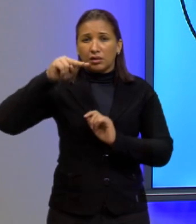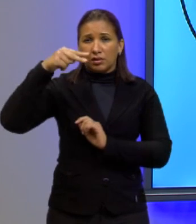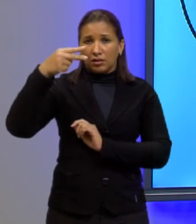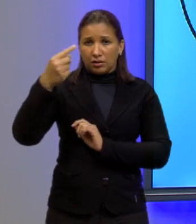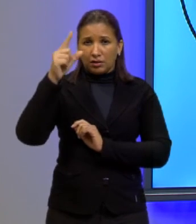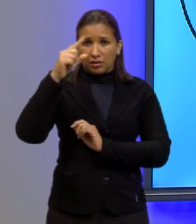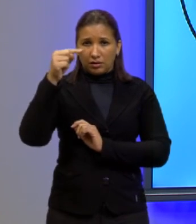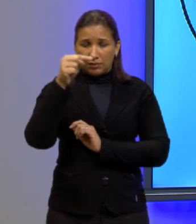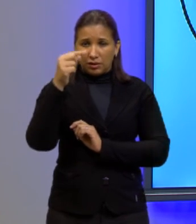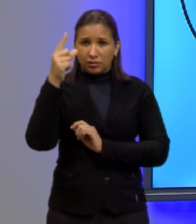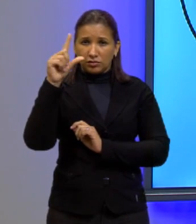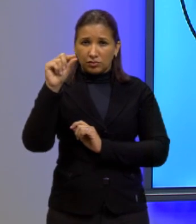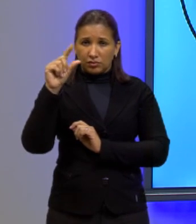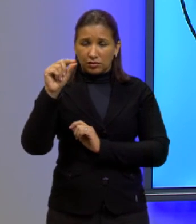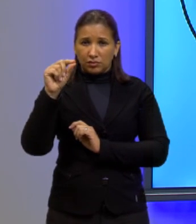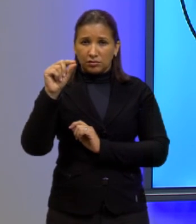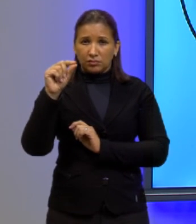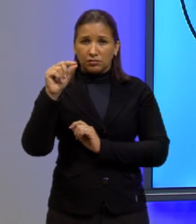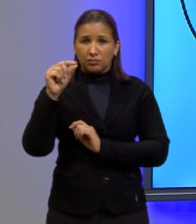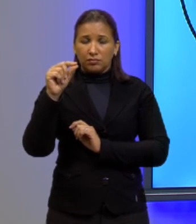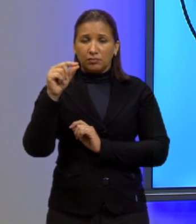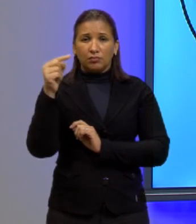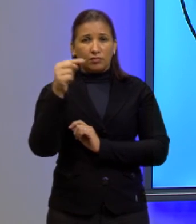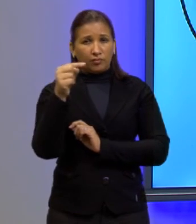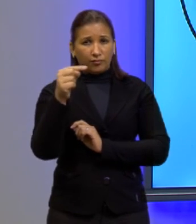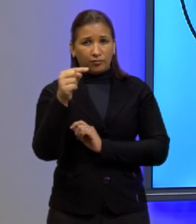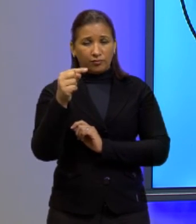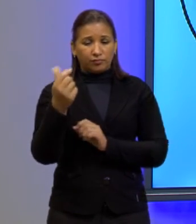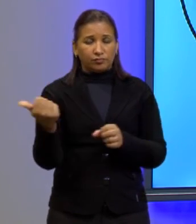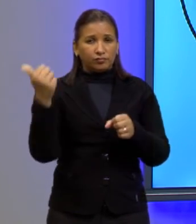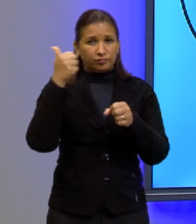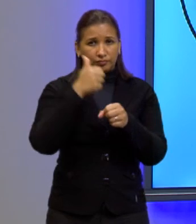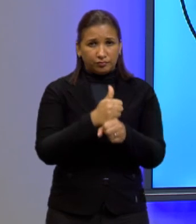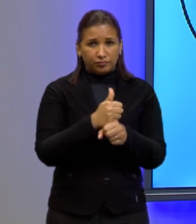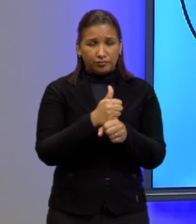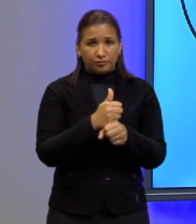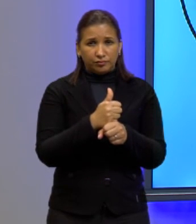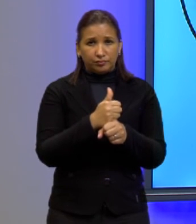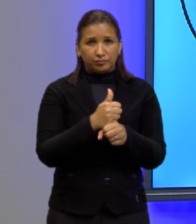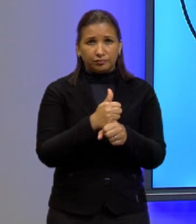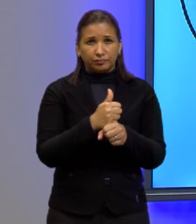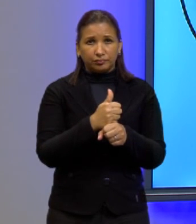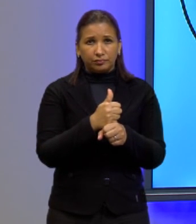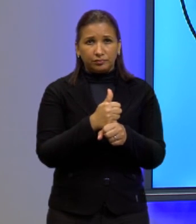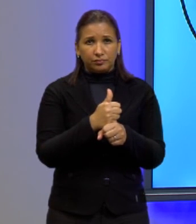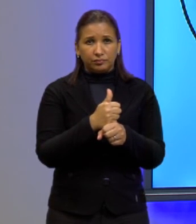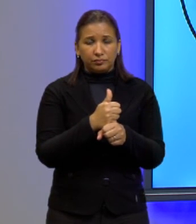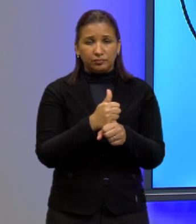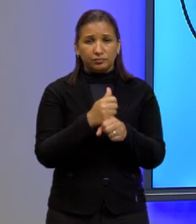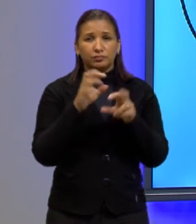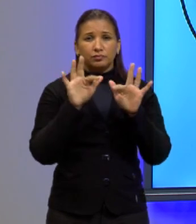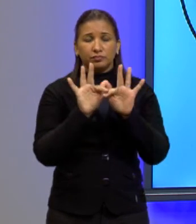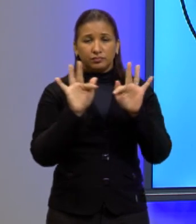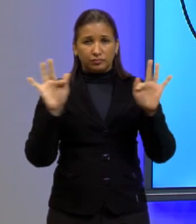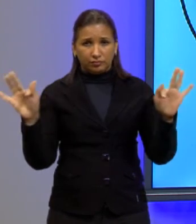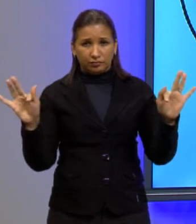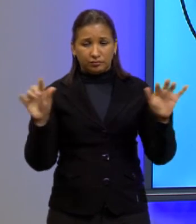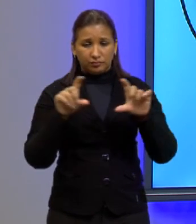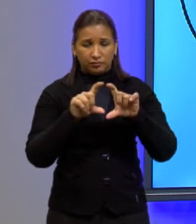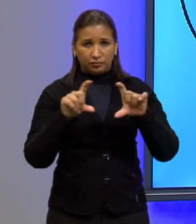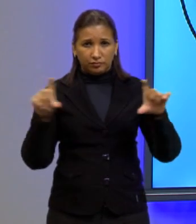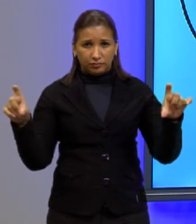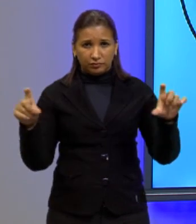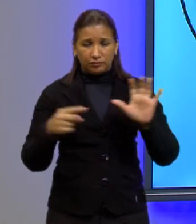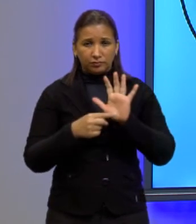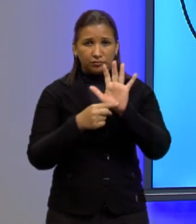10 a menos 1 que multiplica o raio então substituímos e temos aqui a nossa função dada